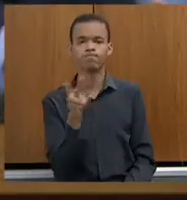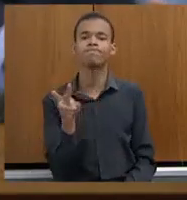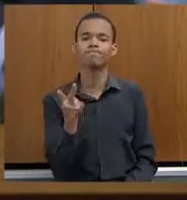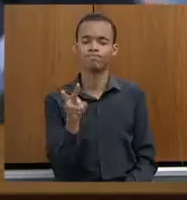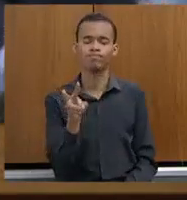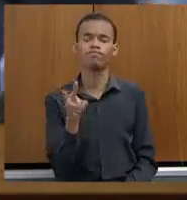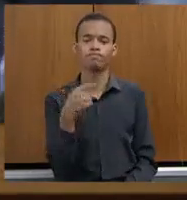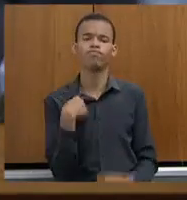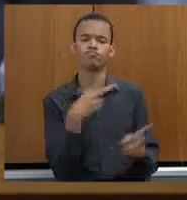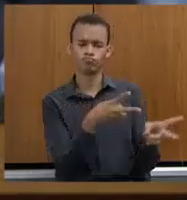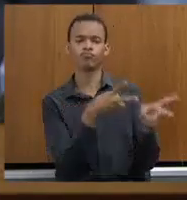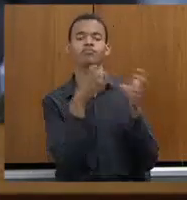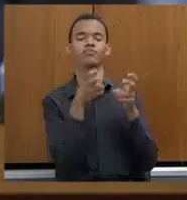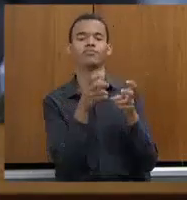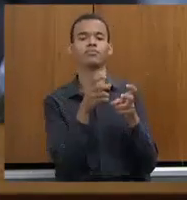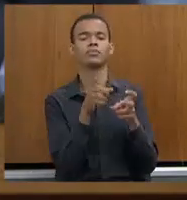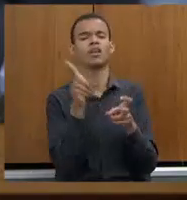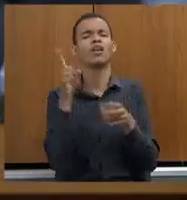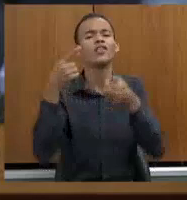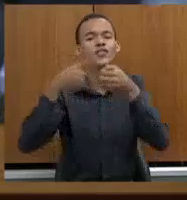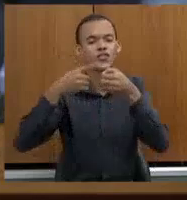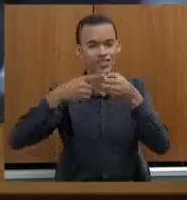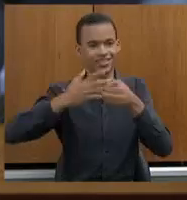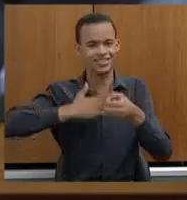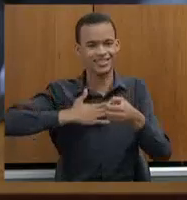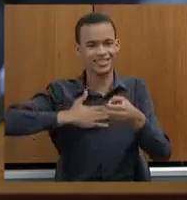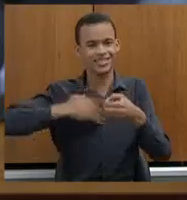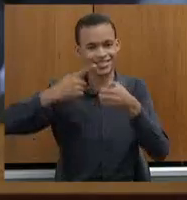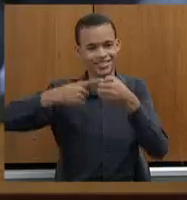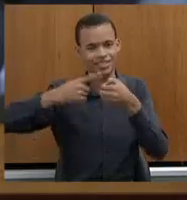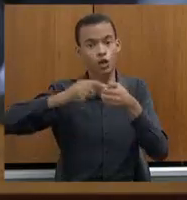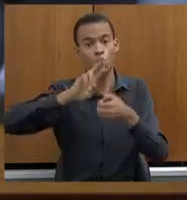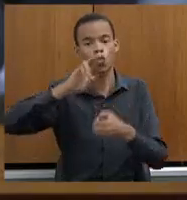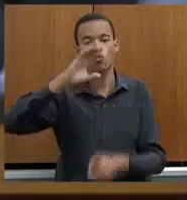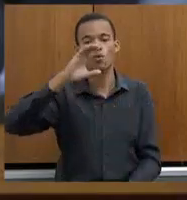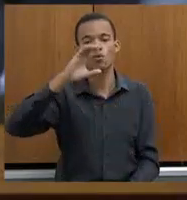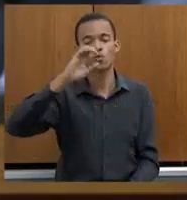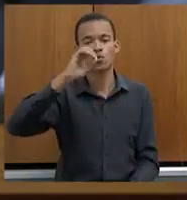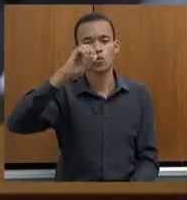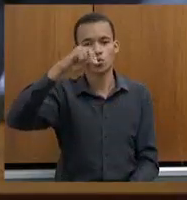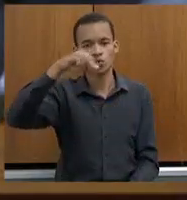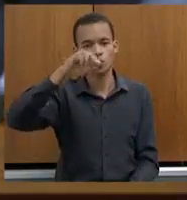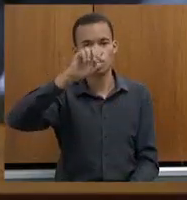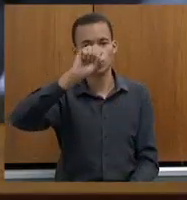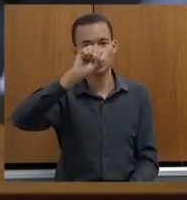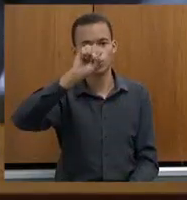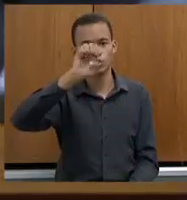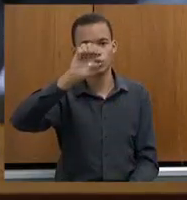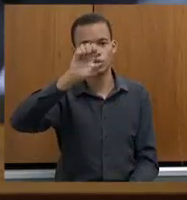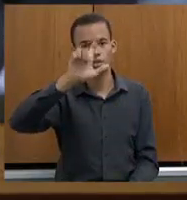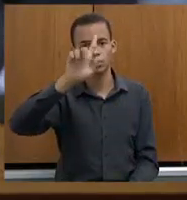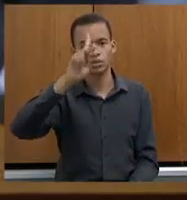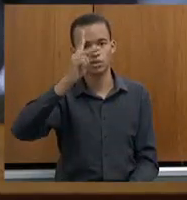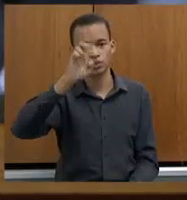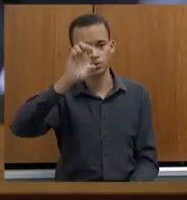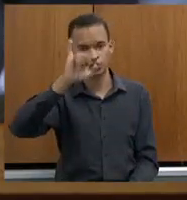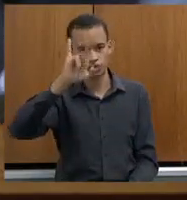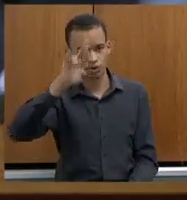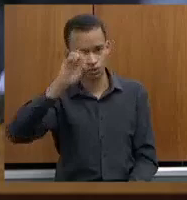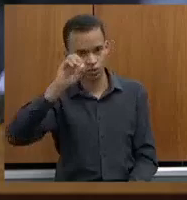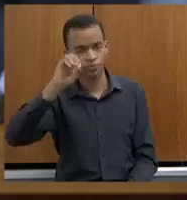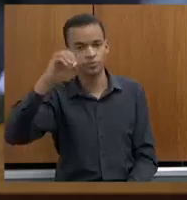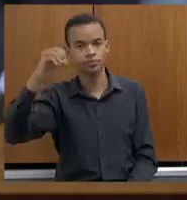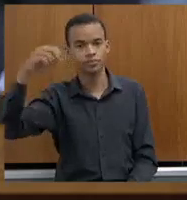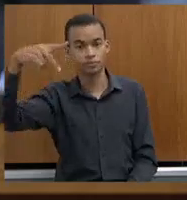entrega num município, lá na minha terra mesmo, em Conselheiro Pena, e as reivindicações com relação aos